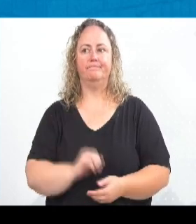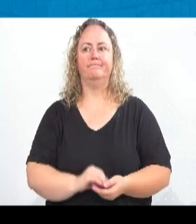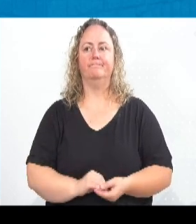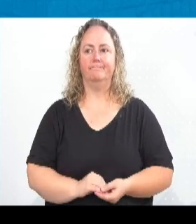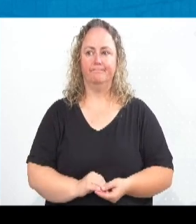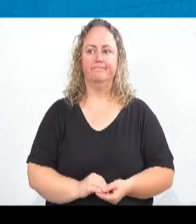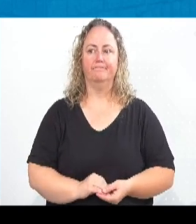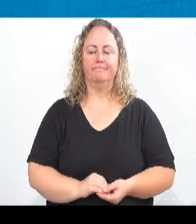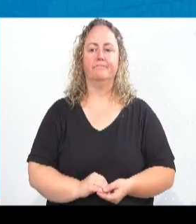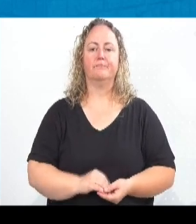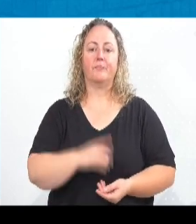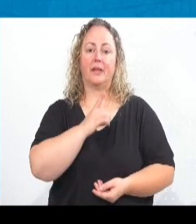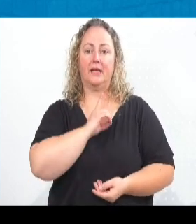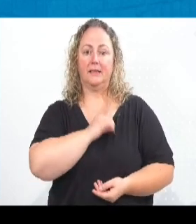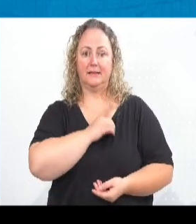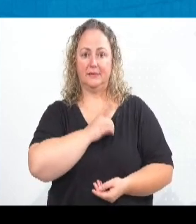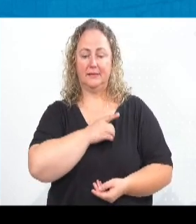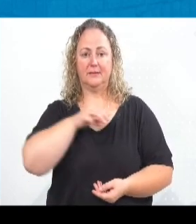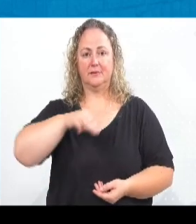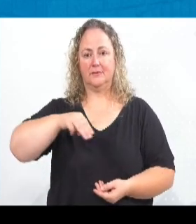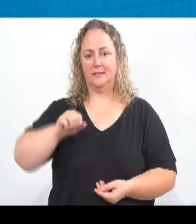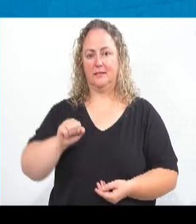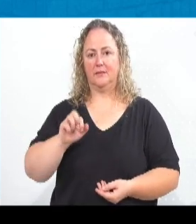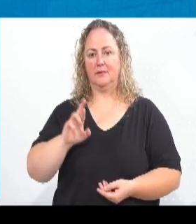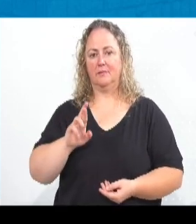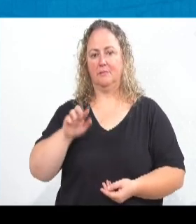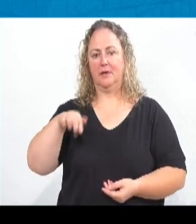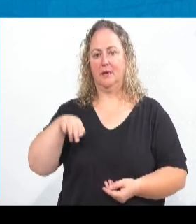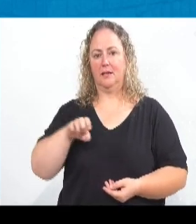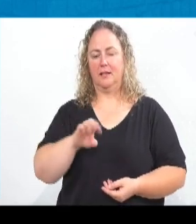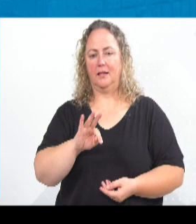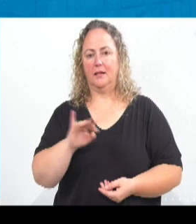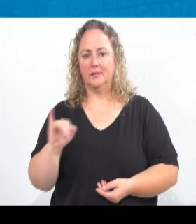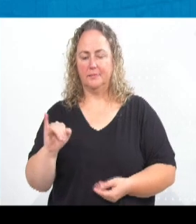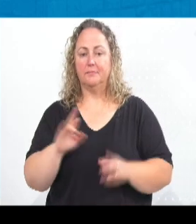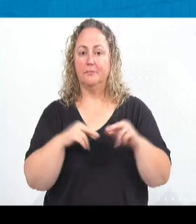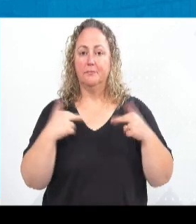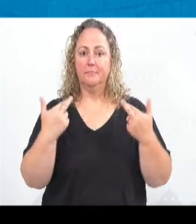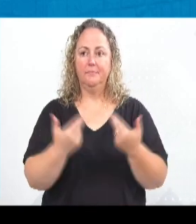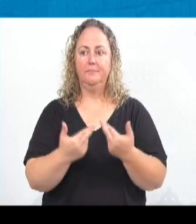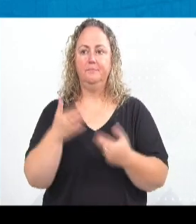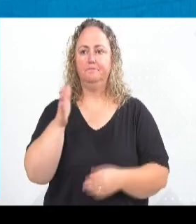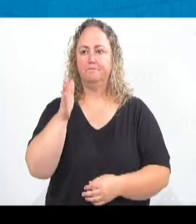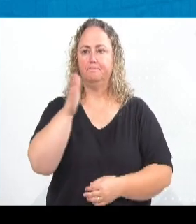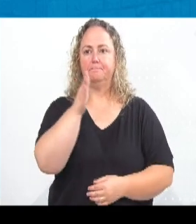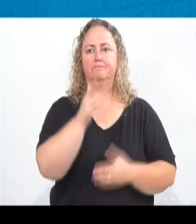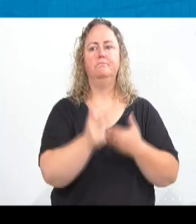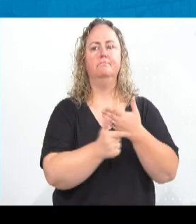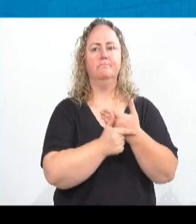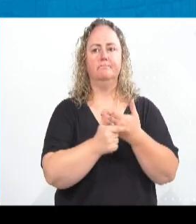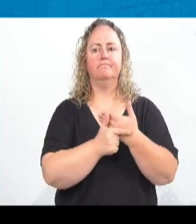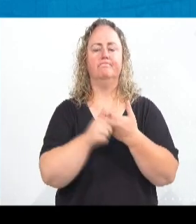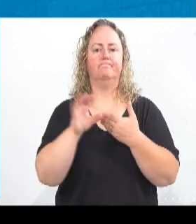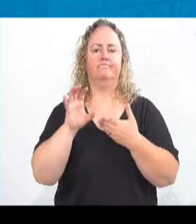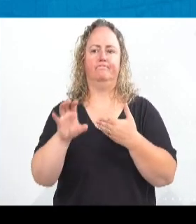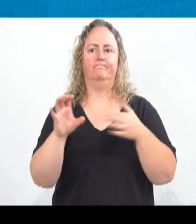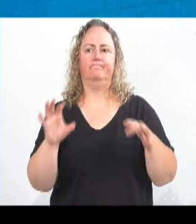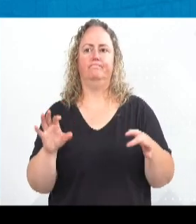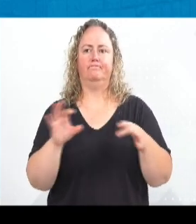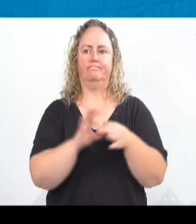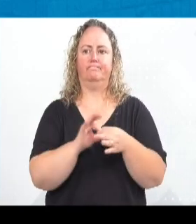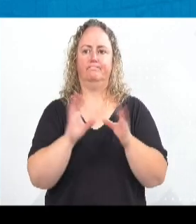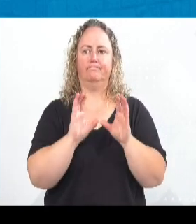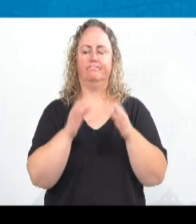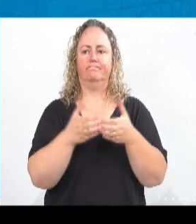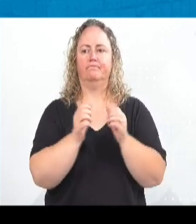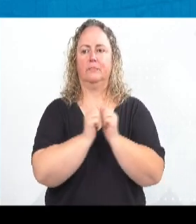delegado Marquete, inclusive, as reuniões itinerantes, esse é o nosso papel, de estar mais próximo da comunidade.